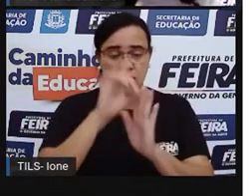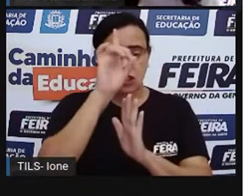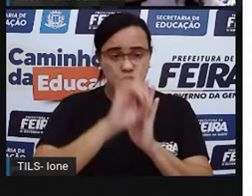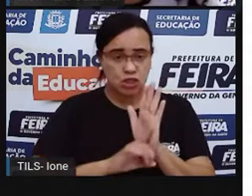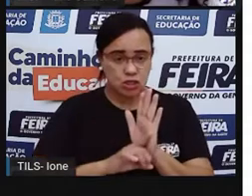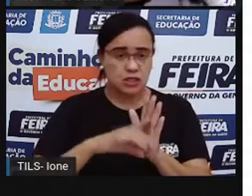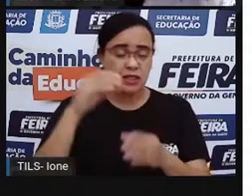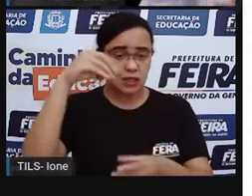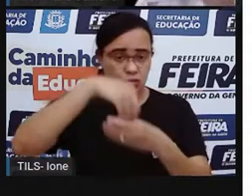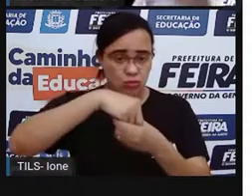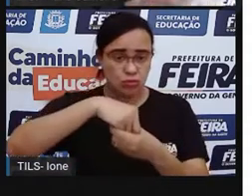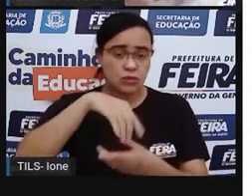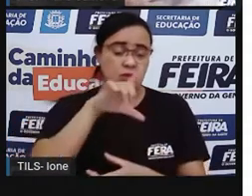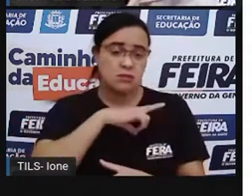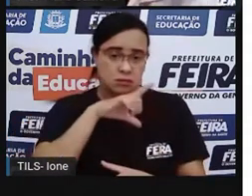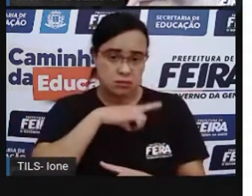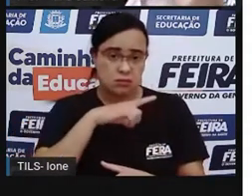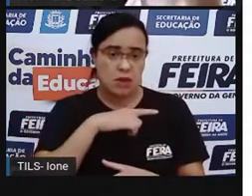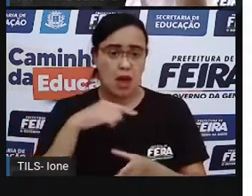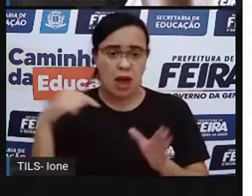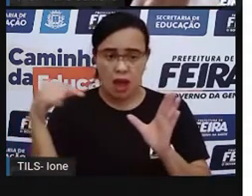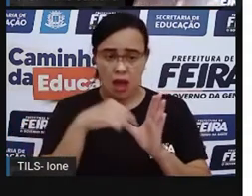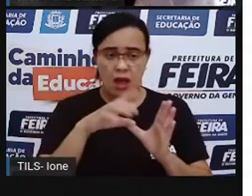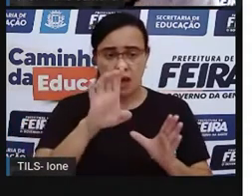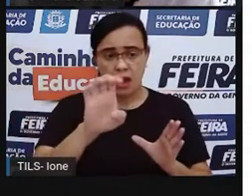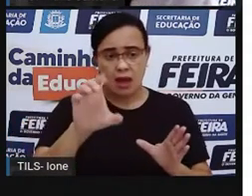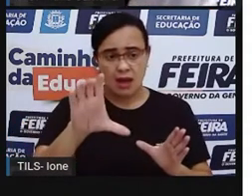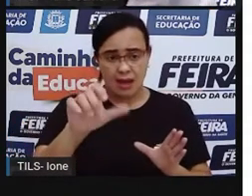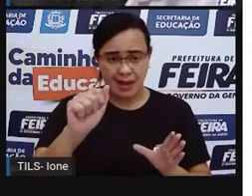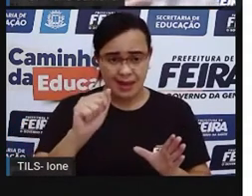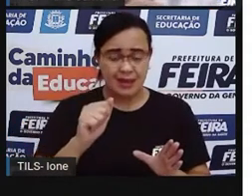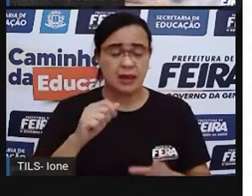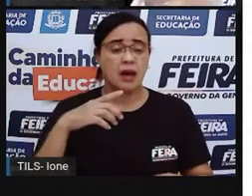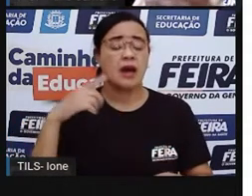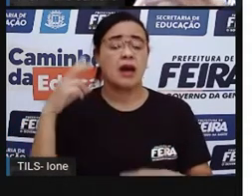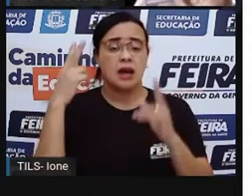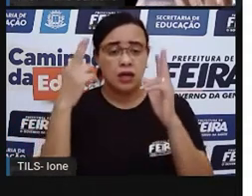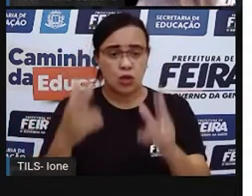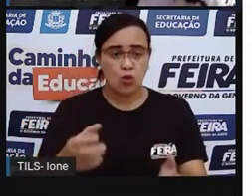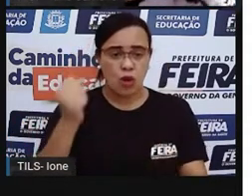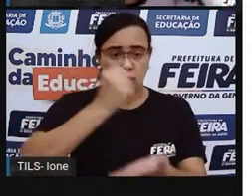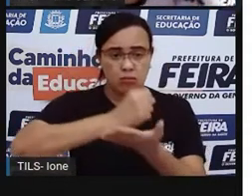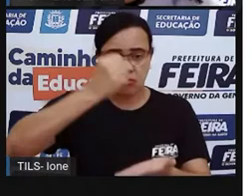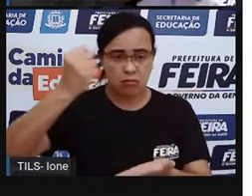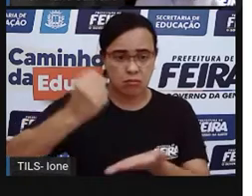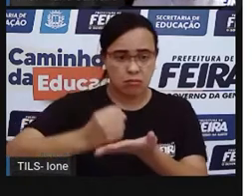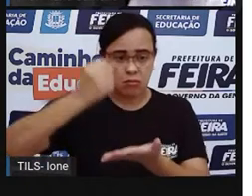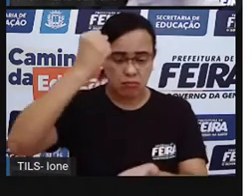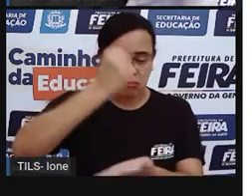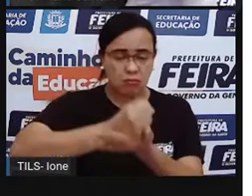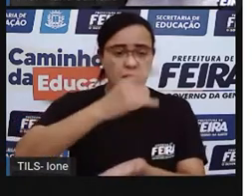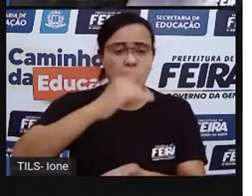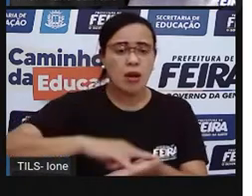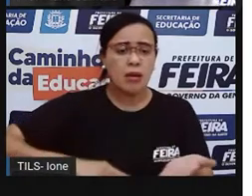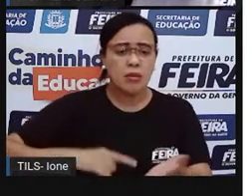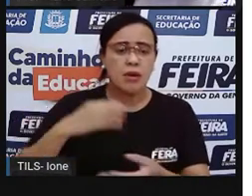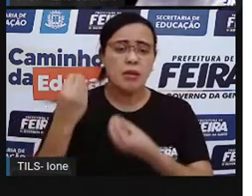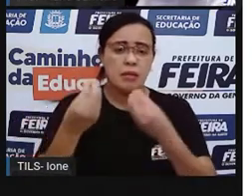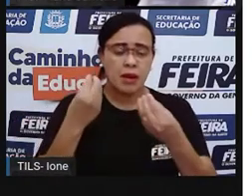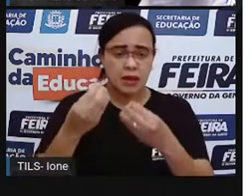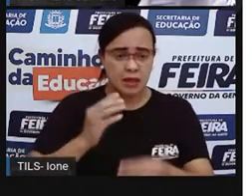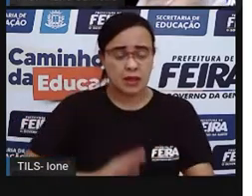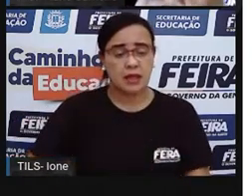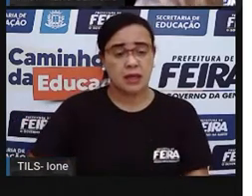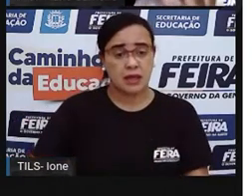tem menos de 18 anos, esse estatuto, ou seja, esse documento, ele foi feito para cuidar de você. Vocês lembram